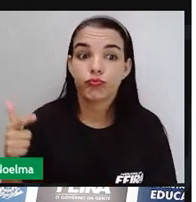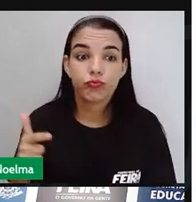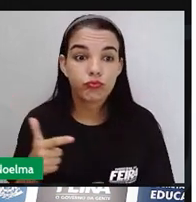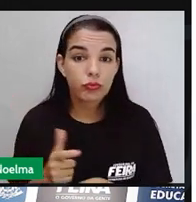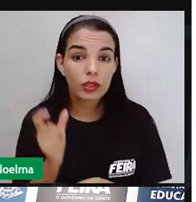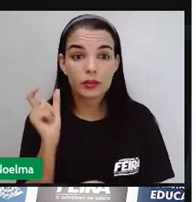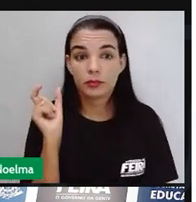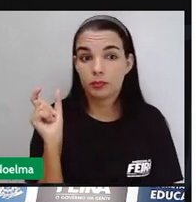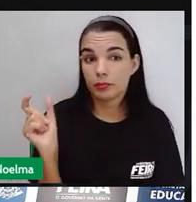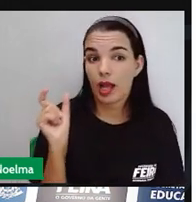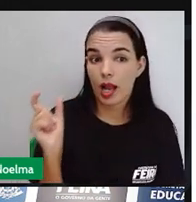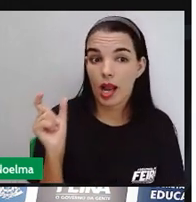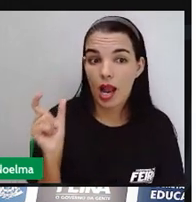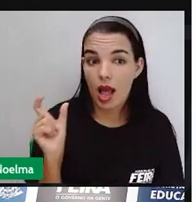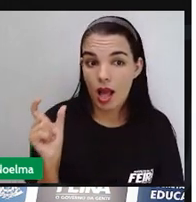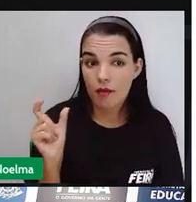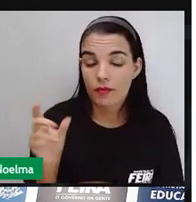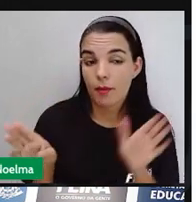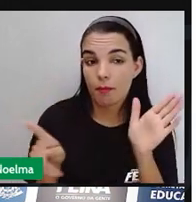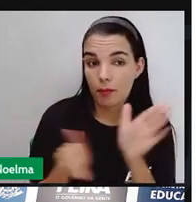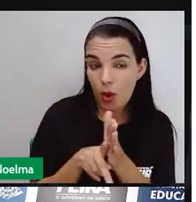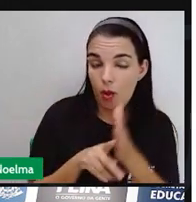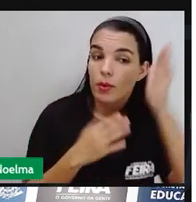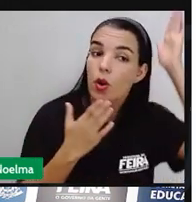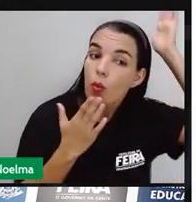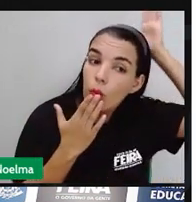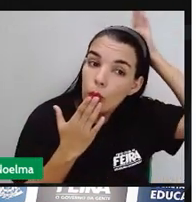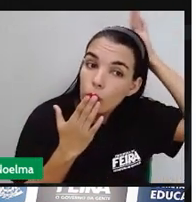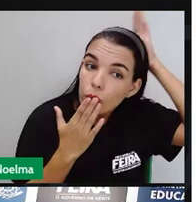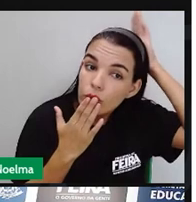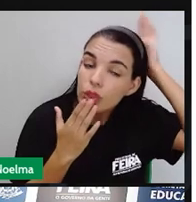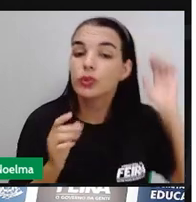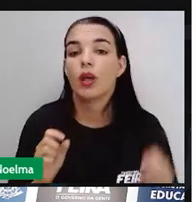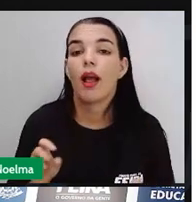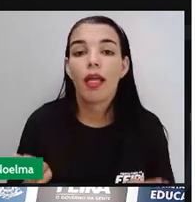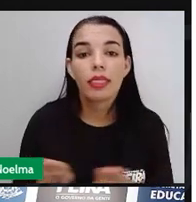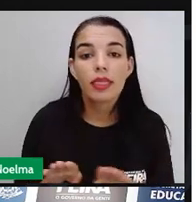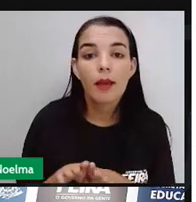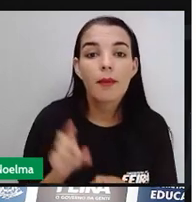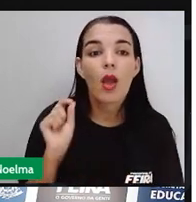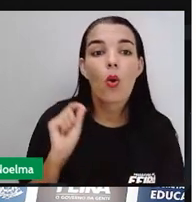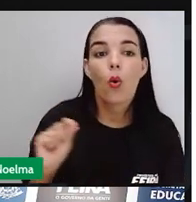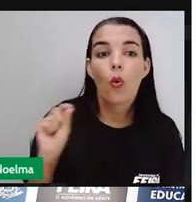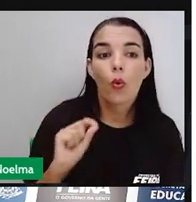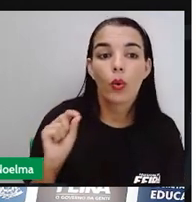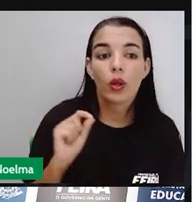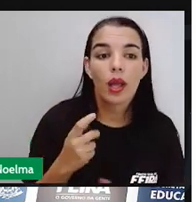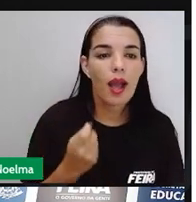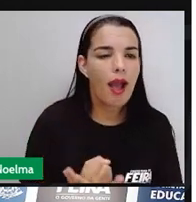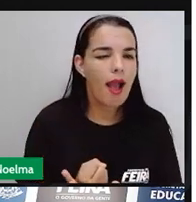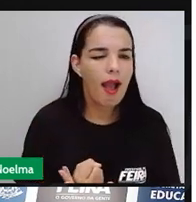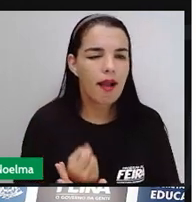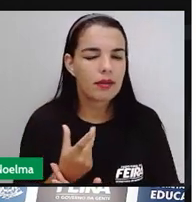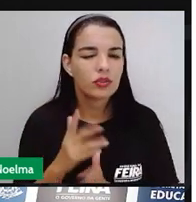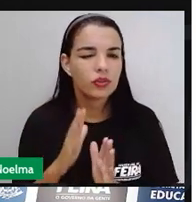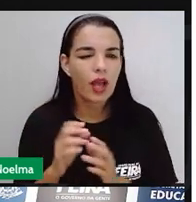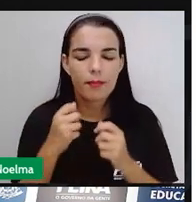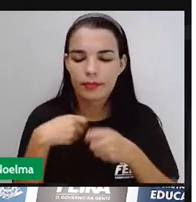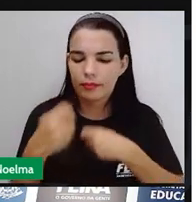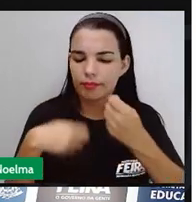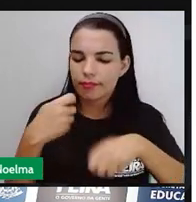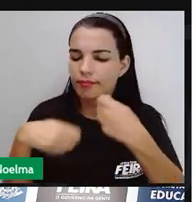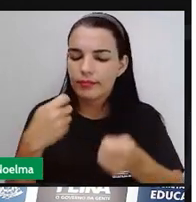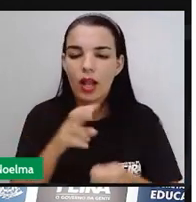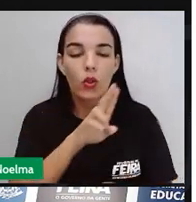alguns nomes próprios, né? Foram criados pelos indígenas, que naquela época eles já nomeavam já vales, rios, montanhas.